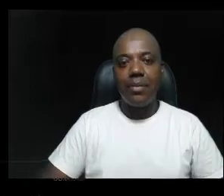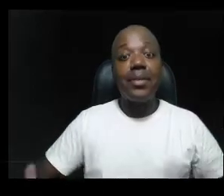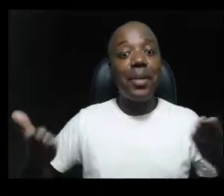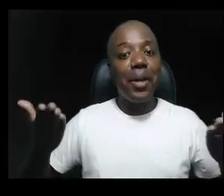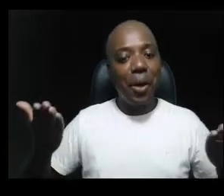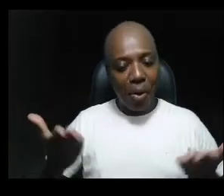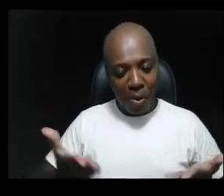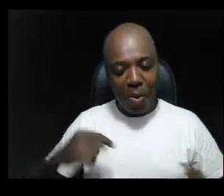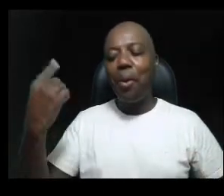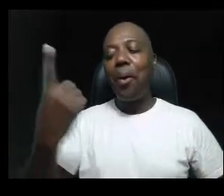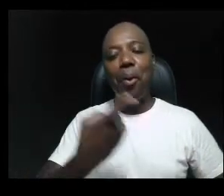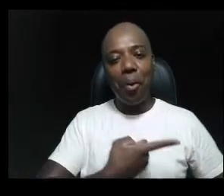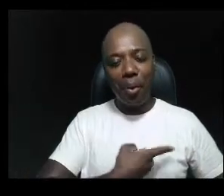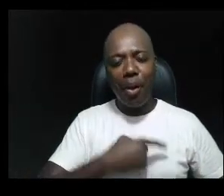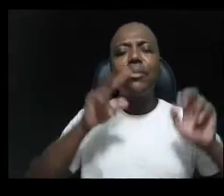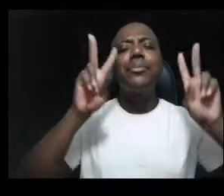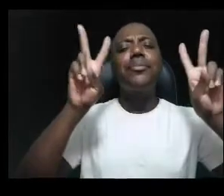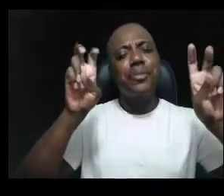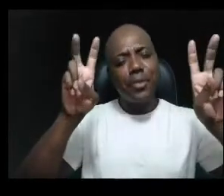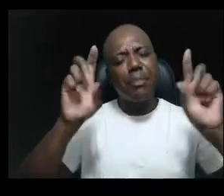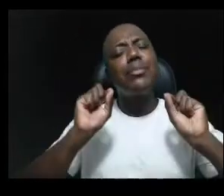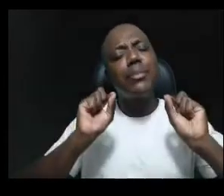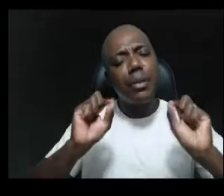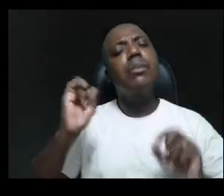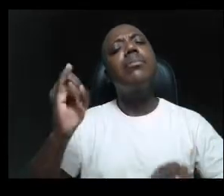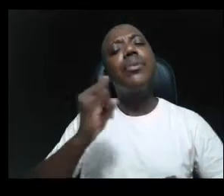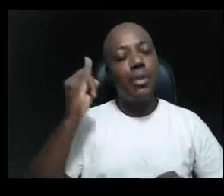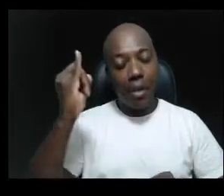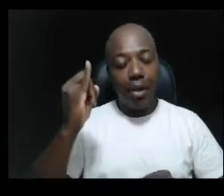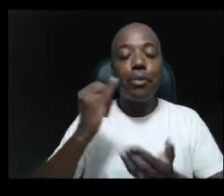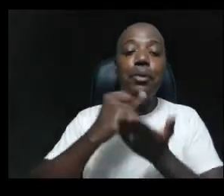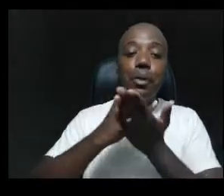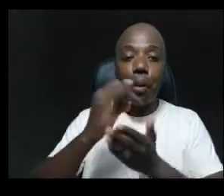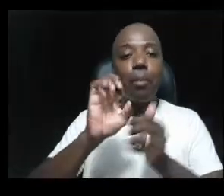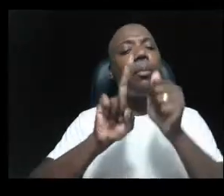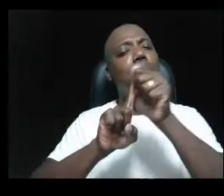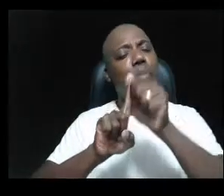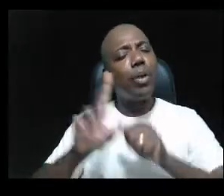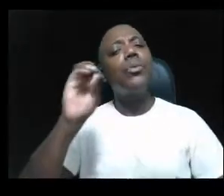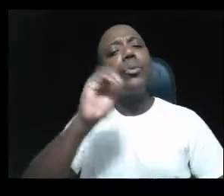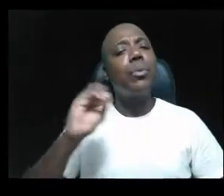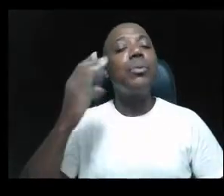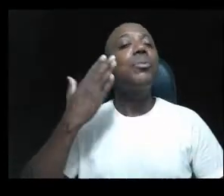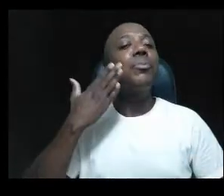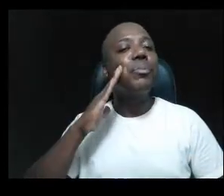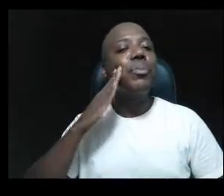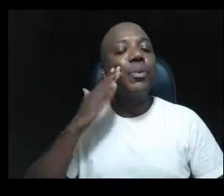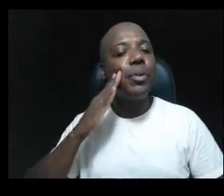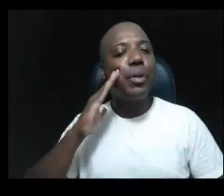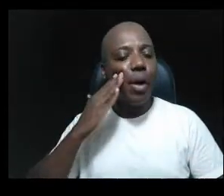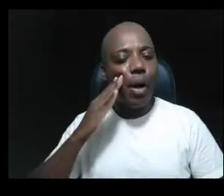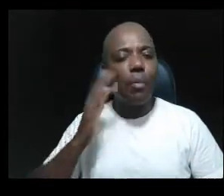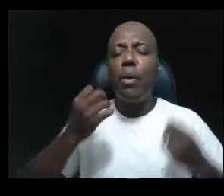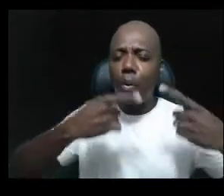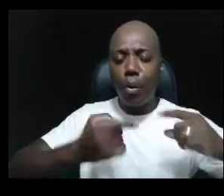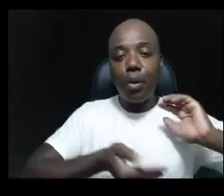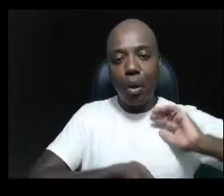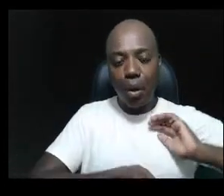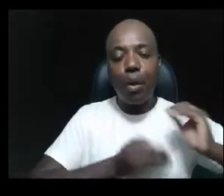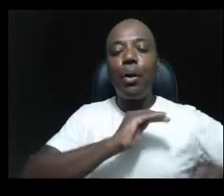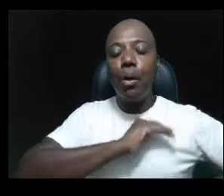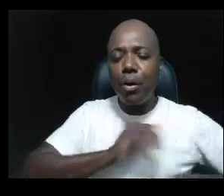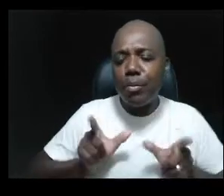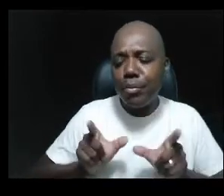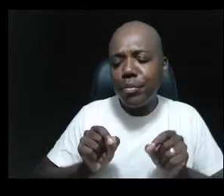Vamos falar sobre um assunto muito importante. Iniciamos o mês de outubro, mês de combate ao câncer de mama.